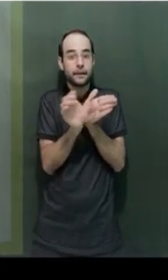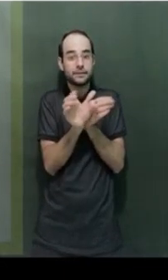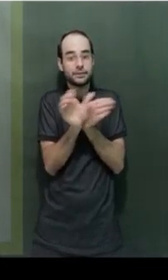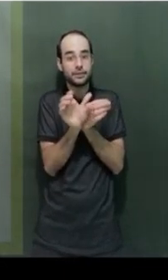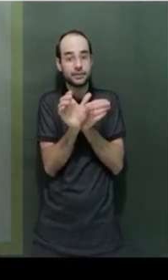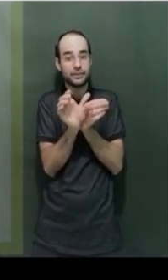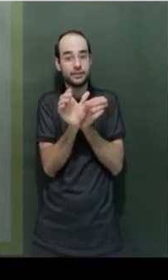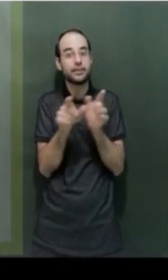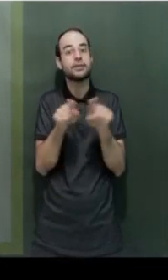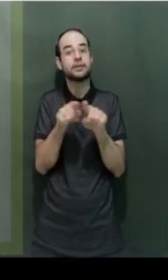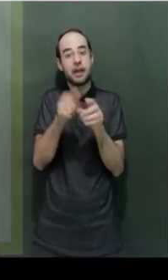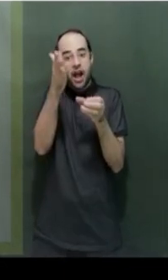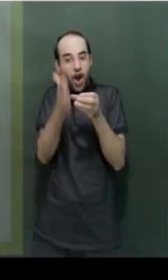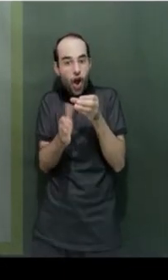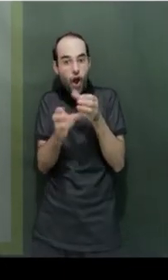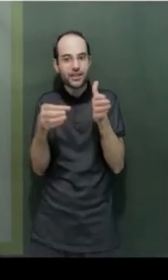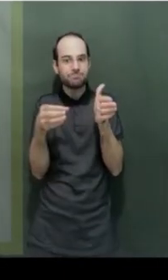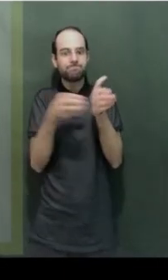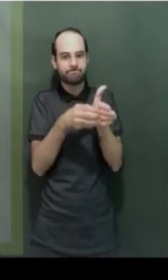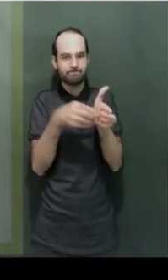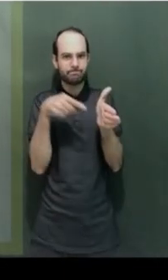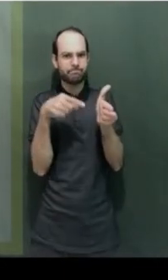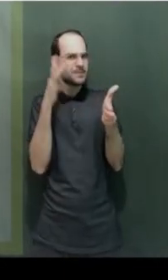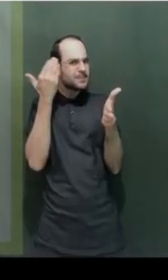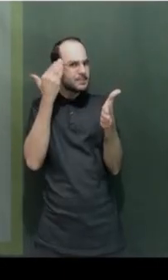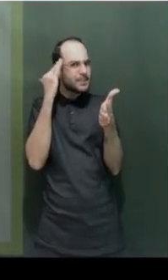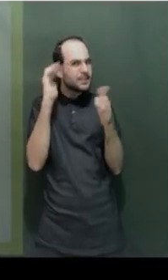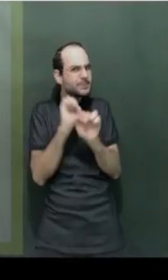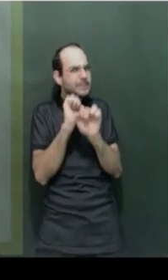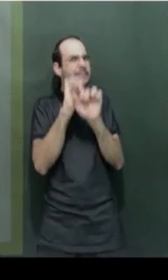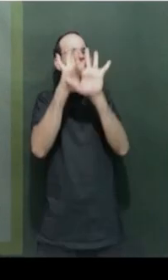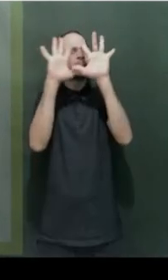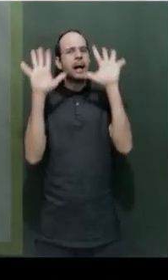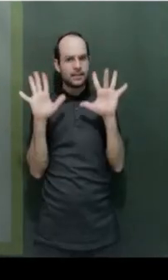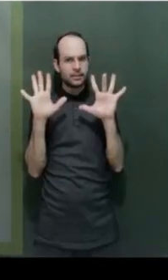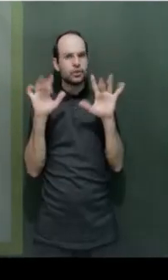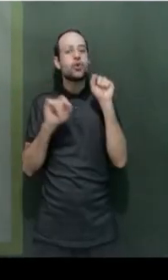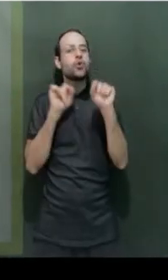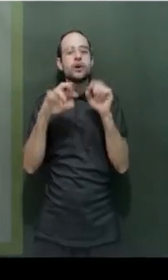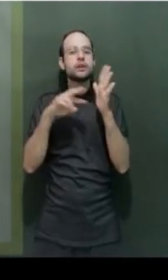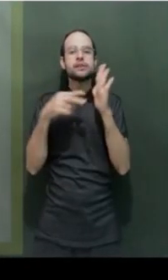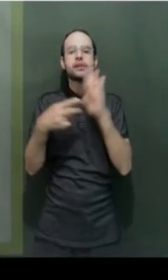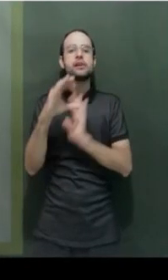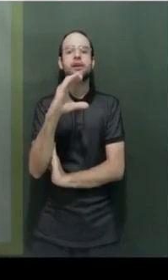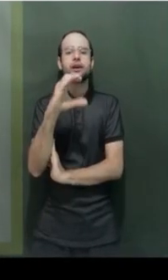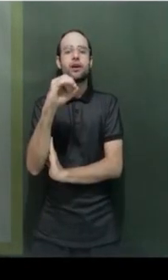tridimensional, bidimensional, e quando eu recorto uma parte, eu passei para um nível de generalização muito maior. Então, vejam que é todo